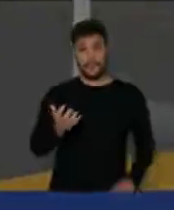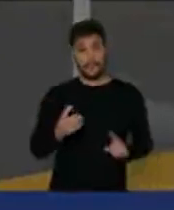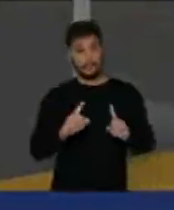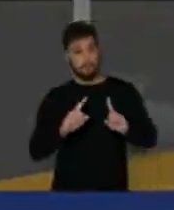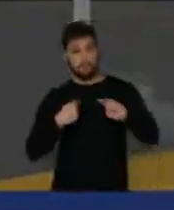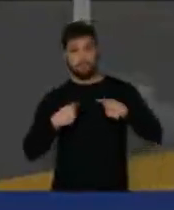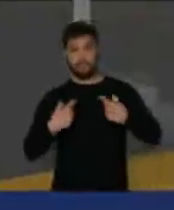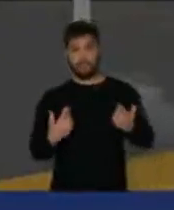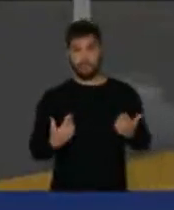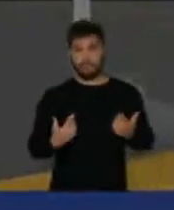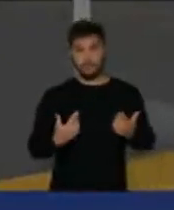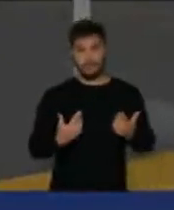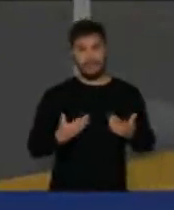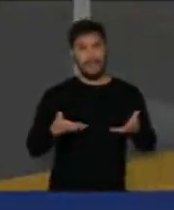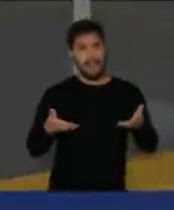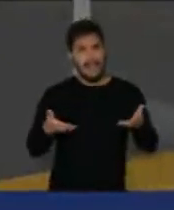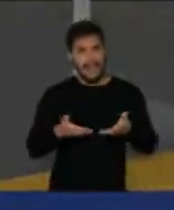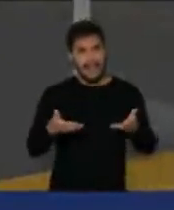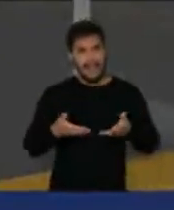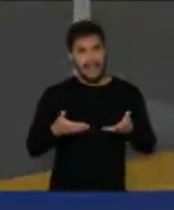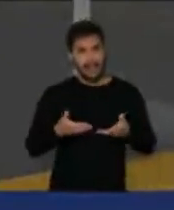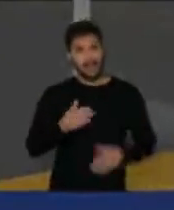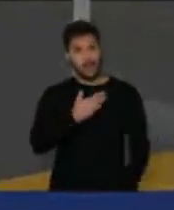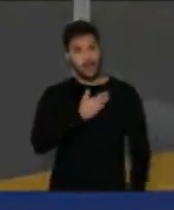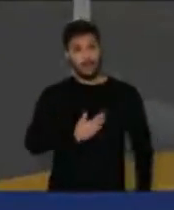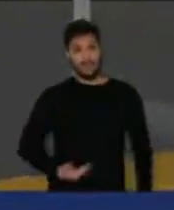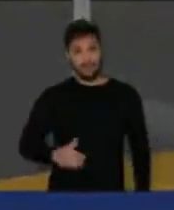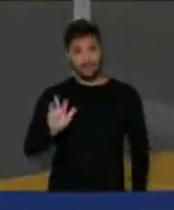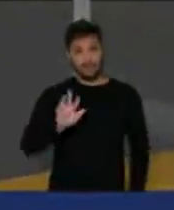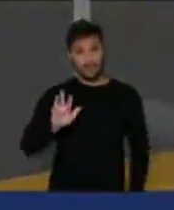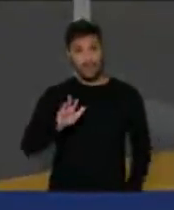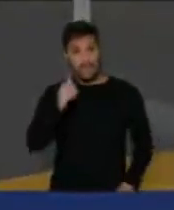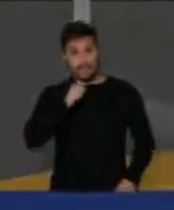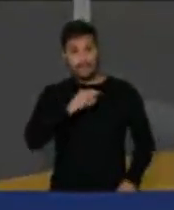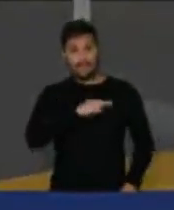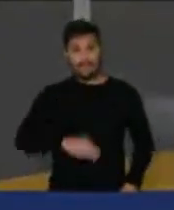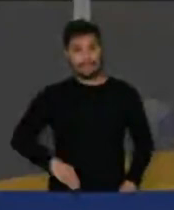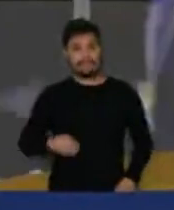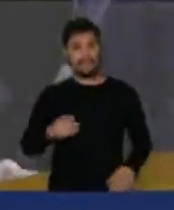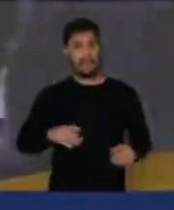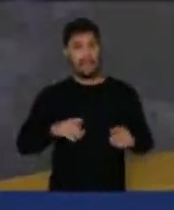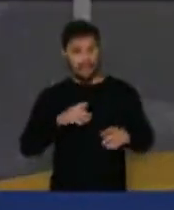Quer dizer que agora, se eu disser que o governo Lula tem ministra miliciana, eu vou para o STF.